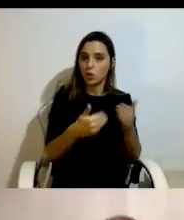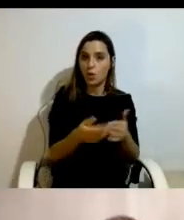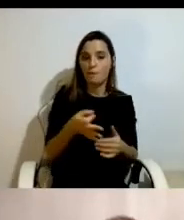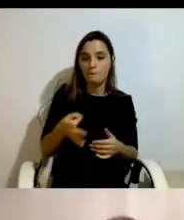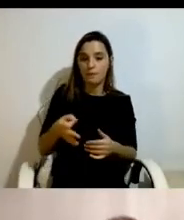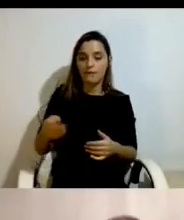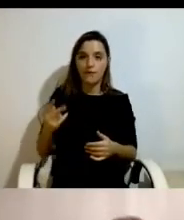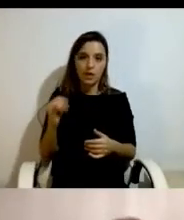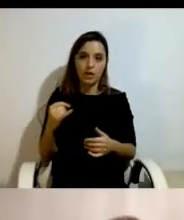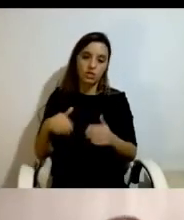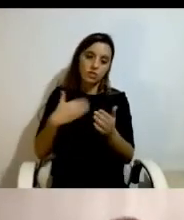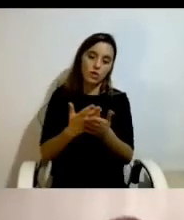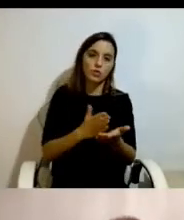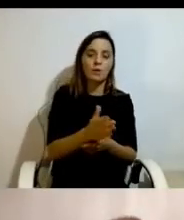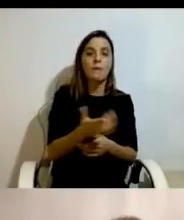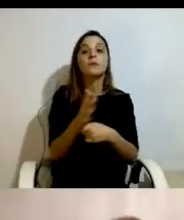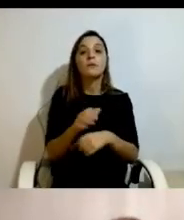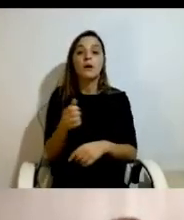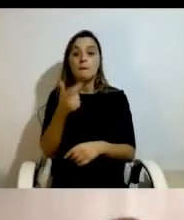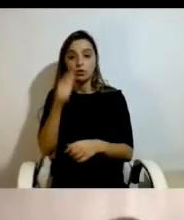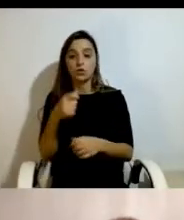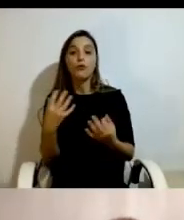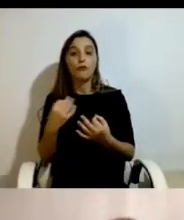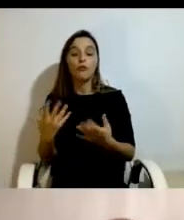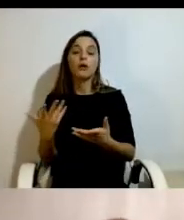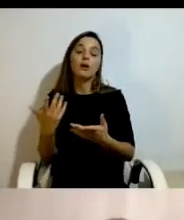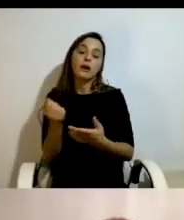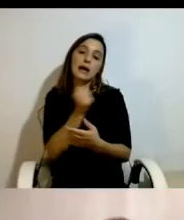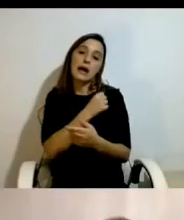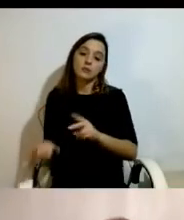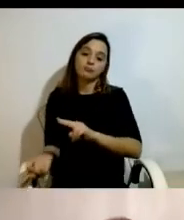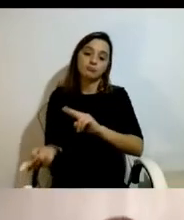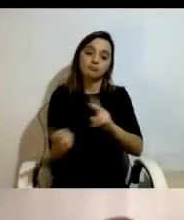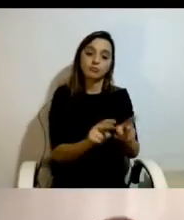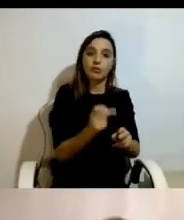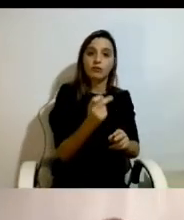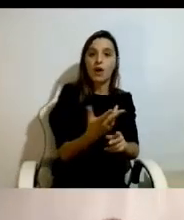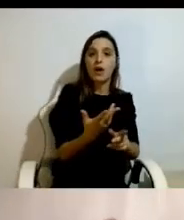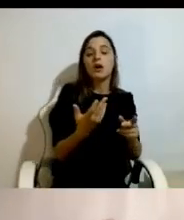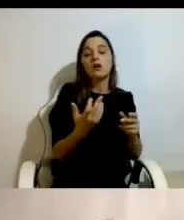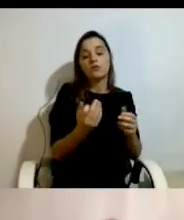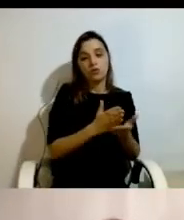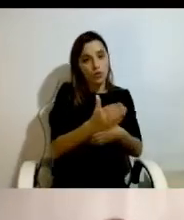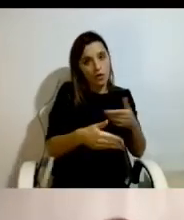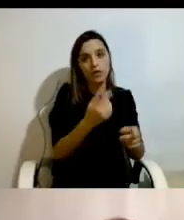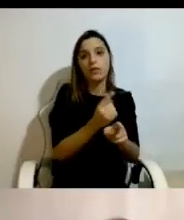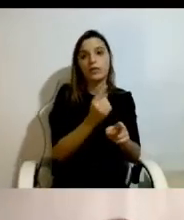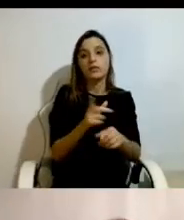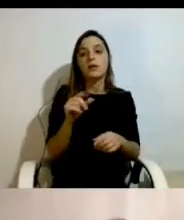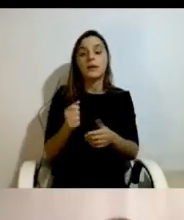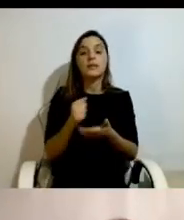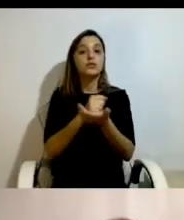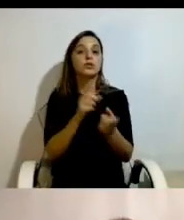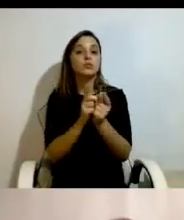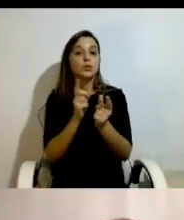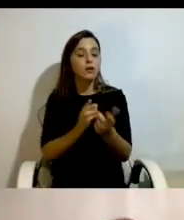estavam nas casas, mantiveram-se nas casas, e permitindo aos utilizadores manter as assistentes pessoais. Isto foi extremamente importante. O prolongamento,